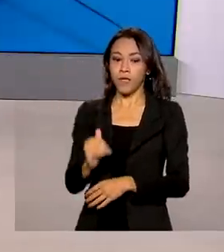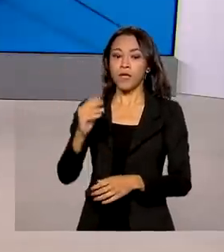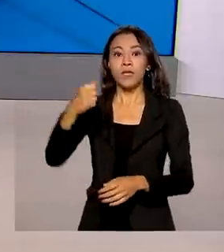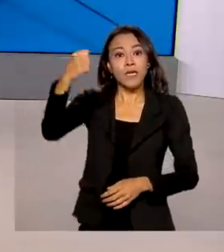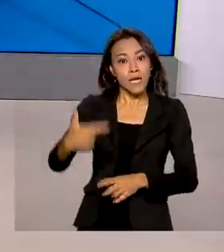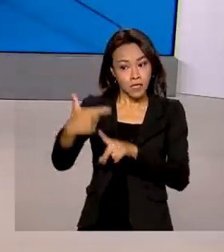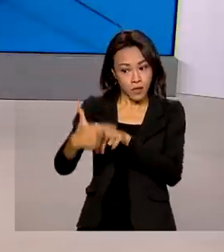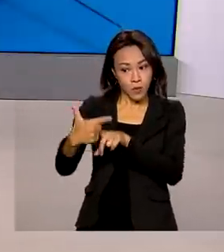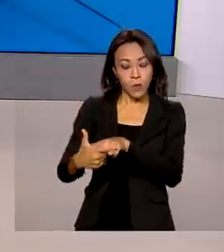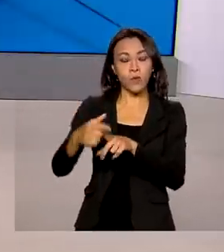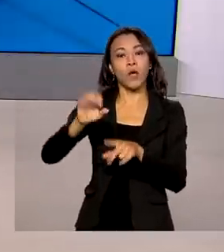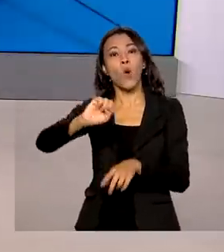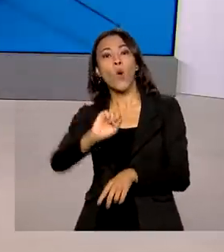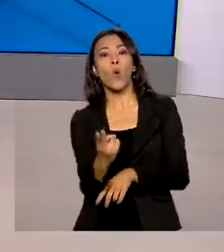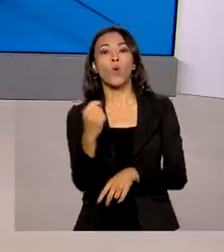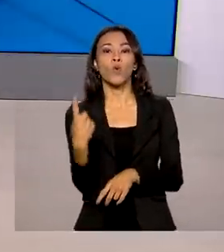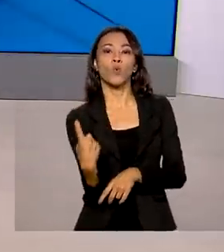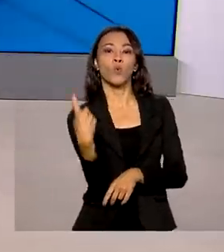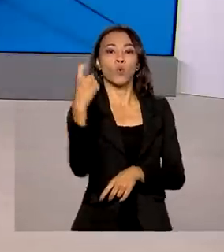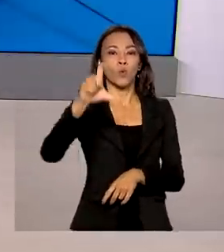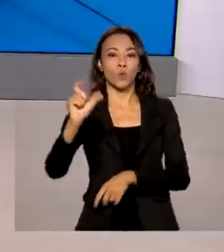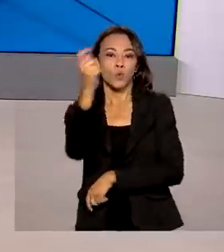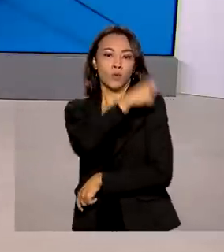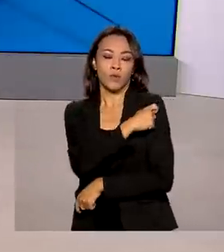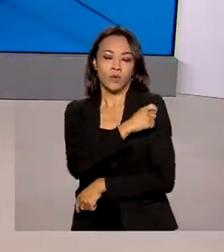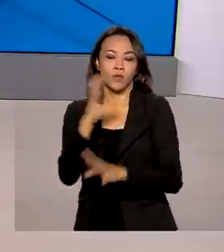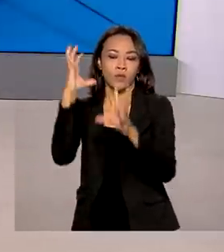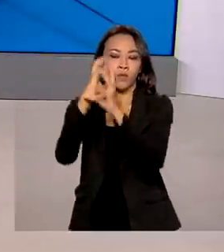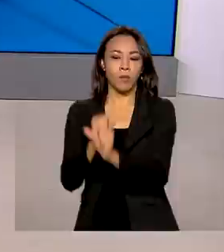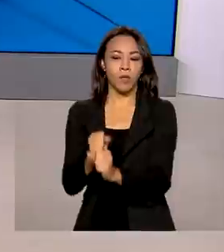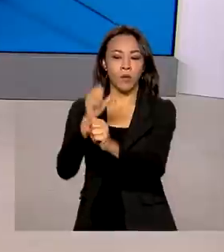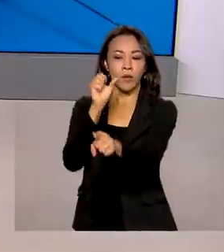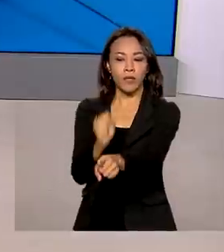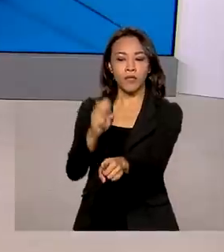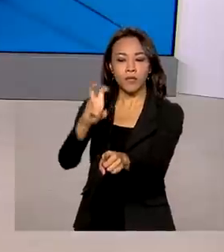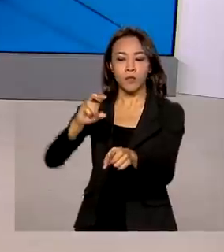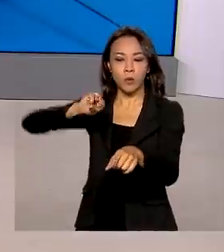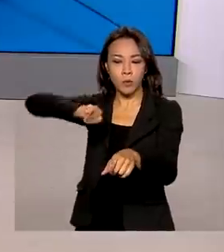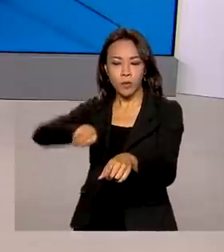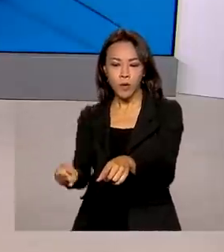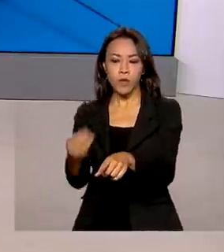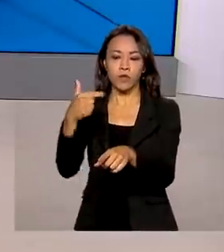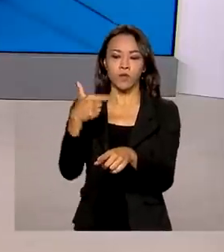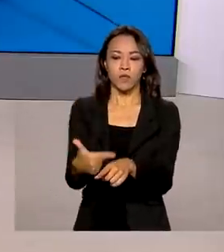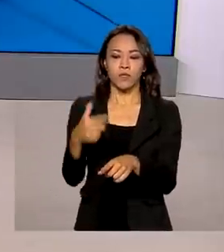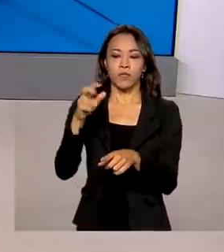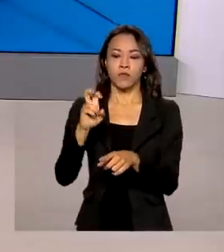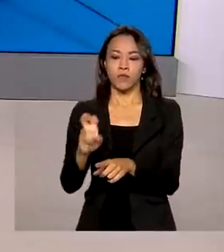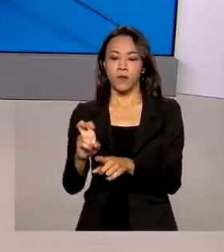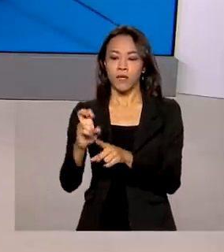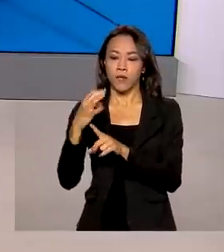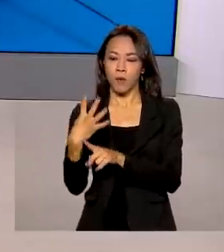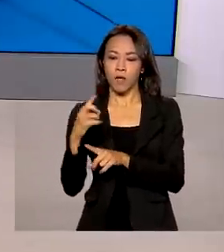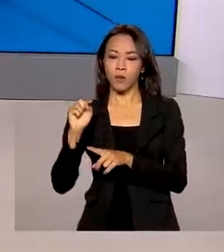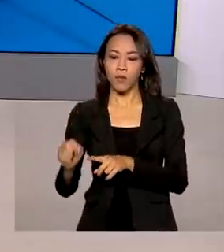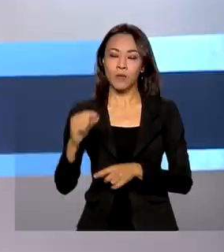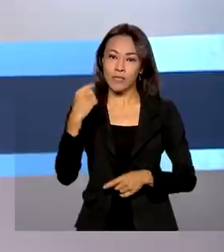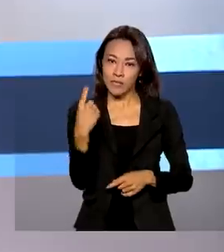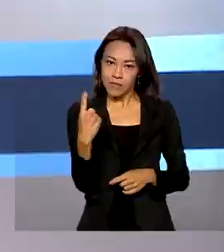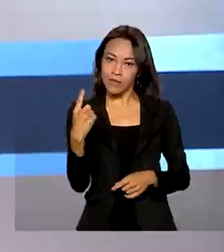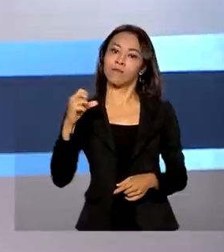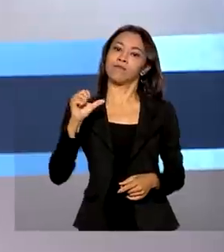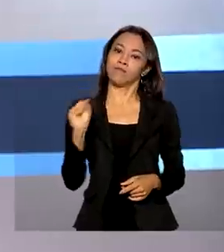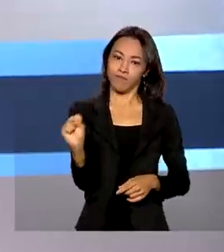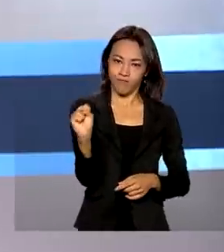tomaram a segunda dose ou a dose única é de 85 milhões 254 mil 118.